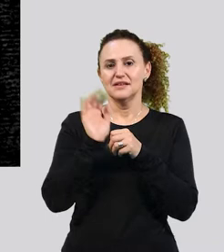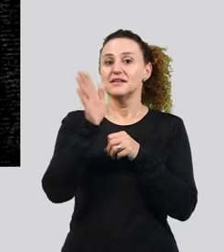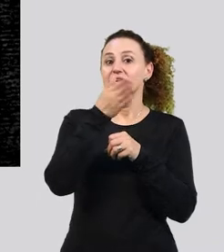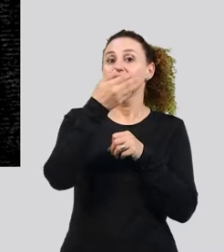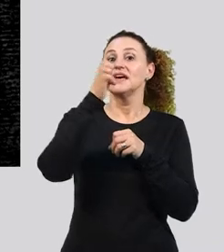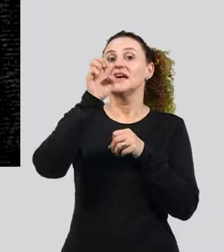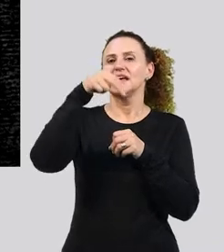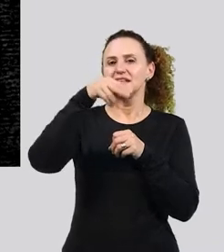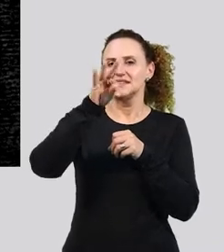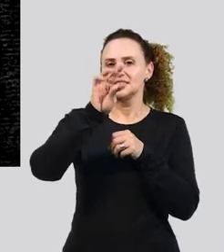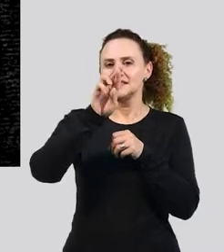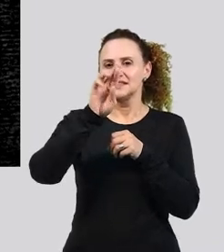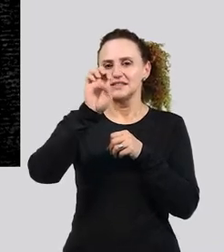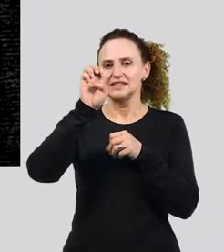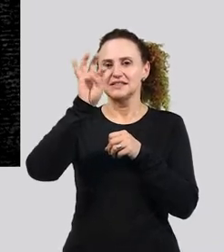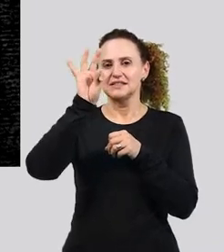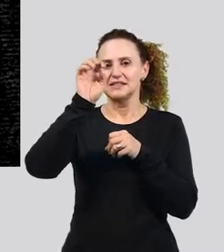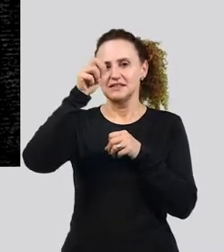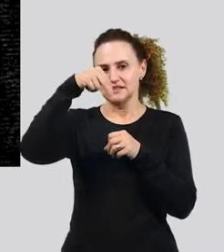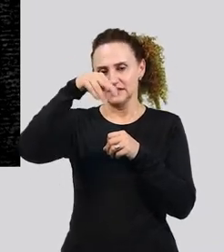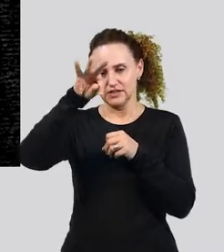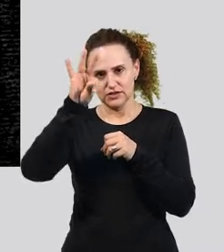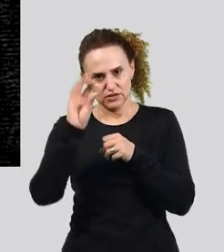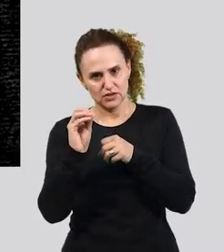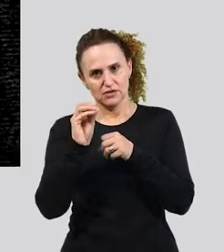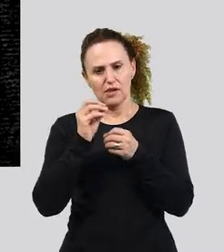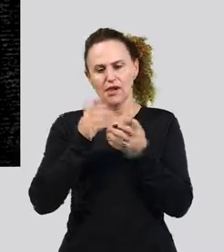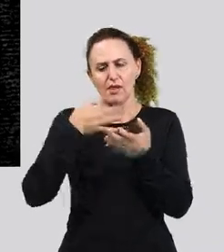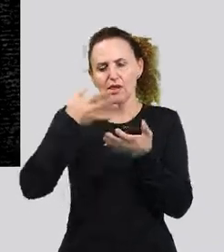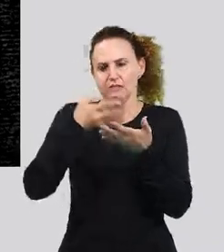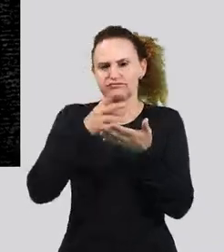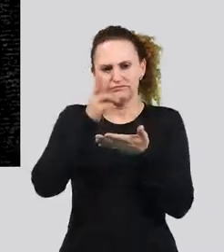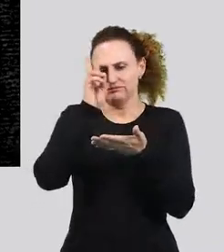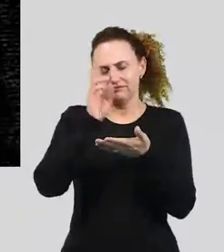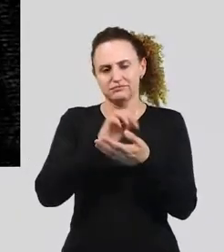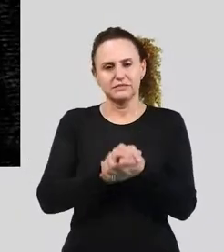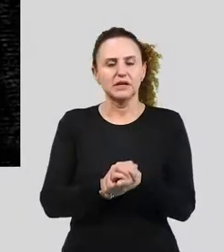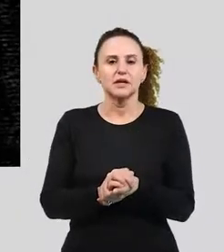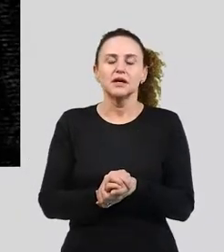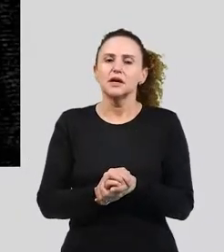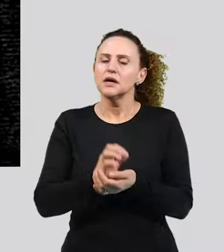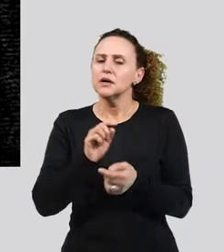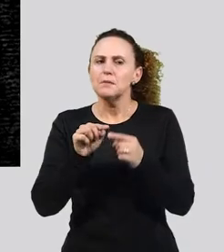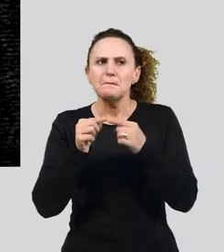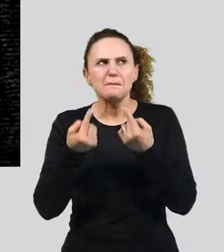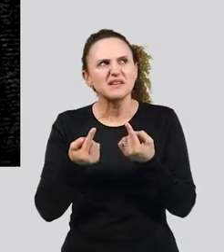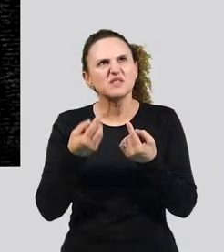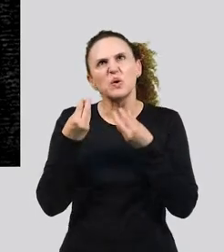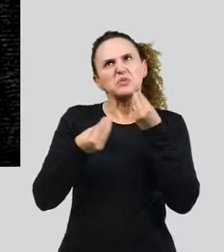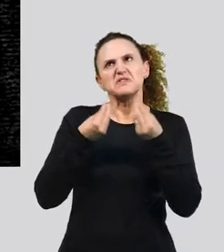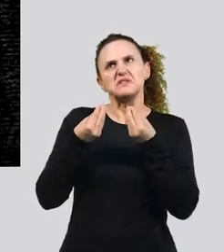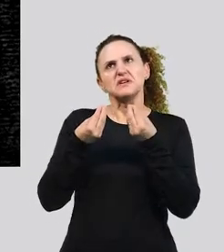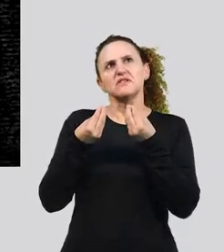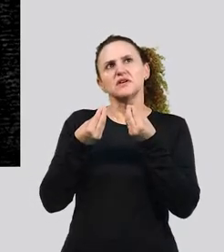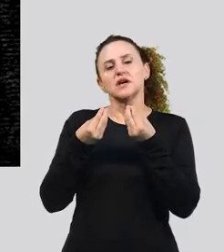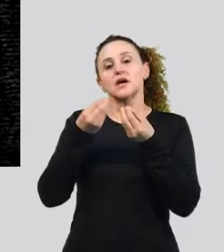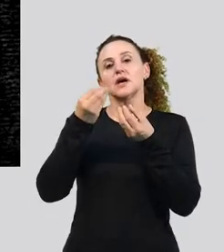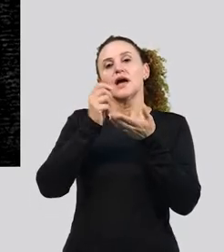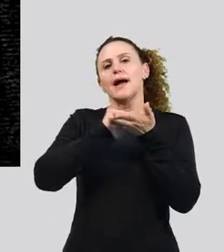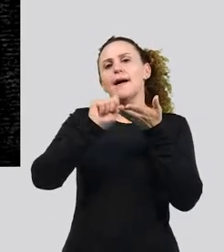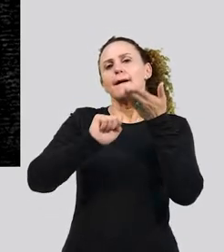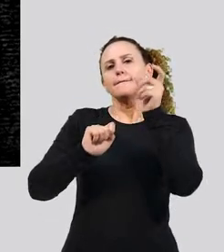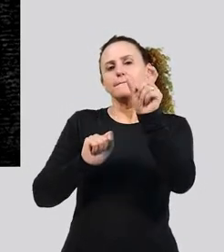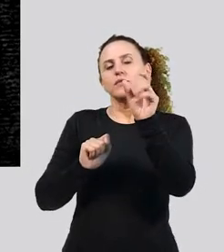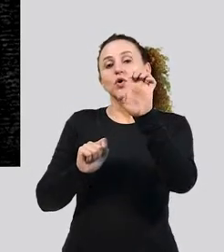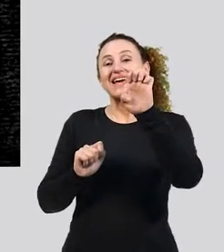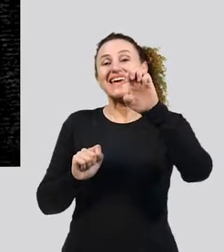Mas há alguma possibilidade de uma, de você escrever os entretantos, tá? Mas isso